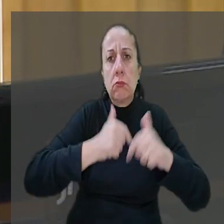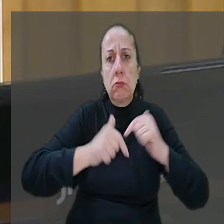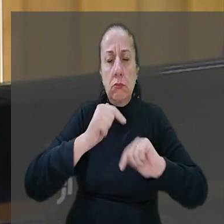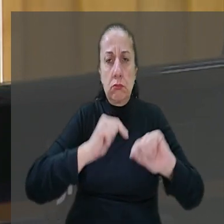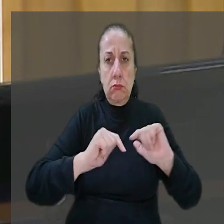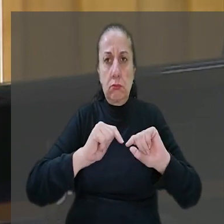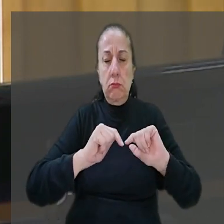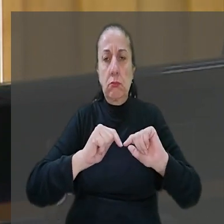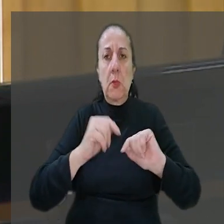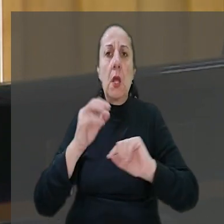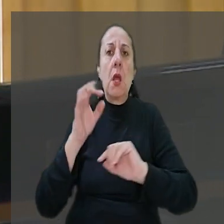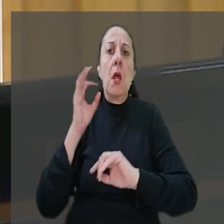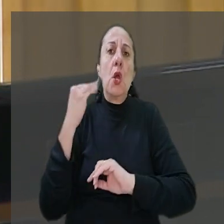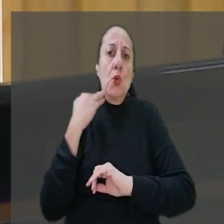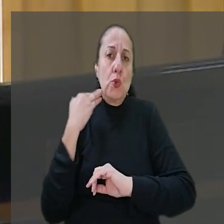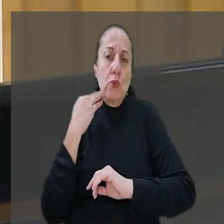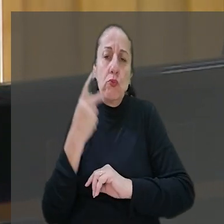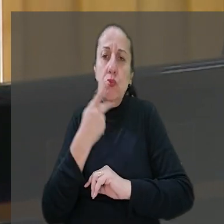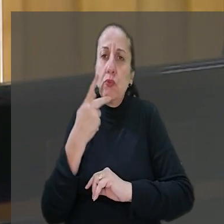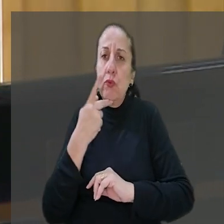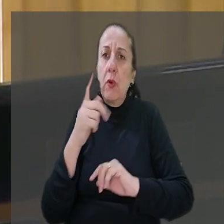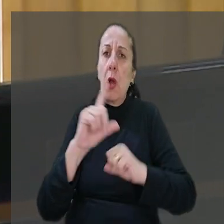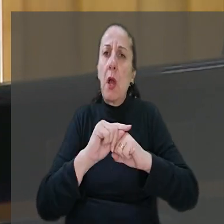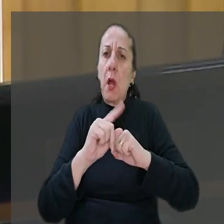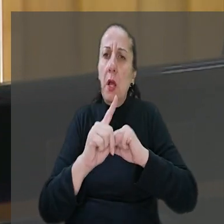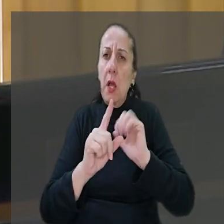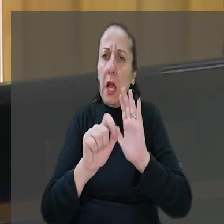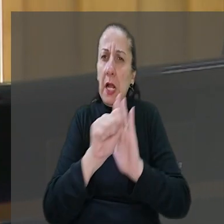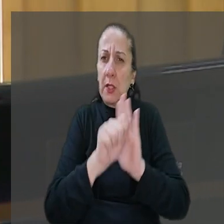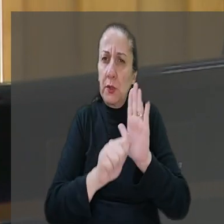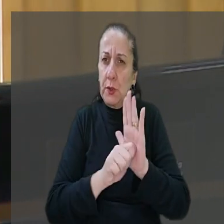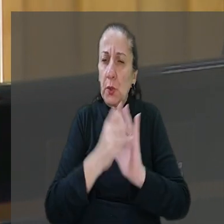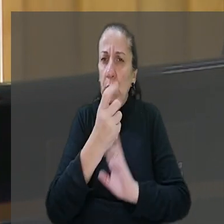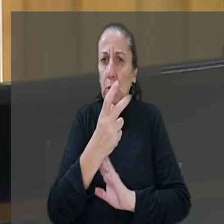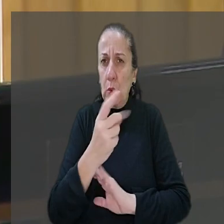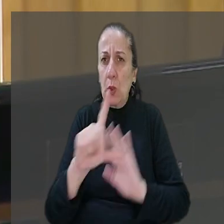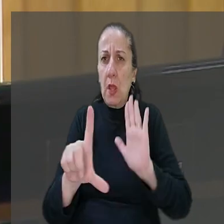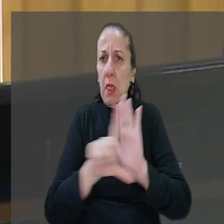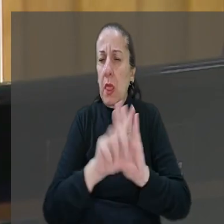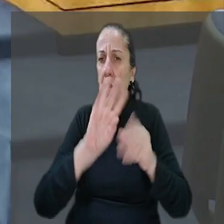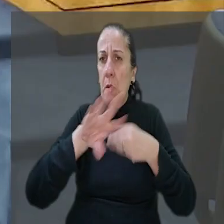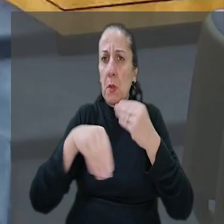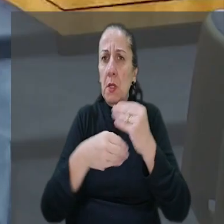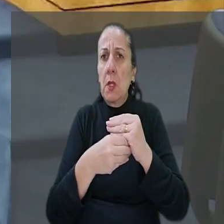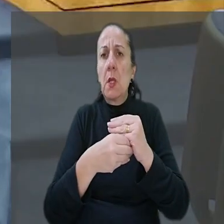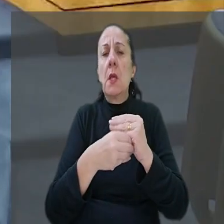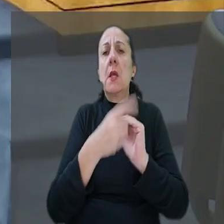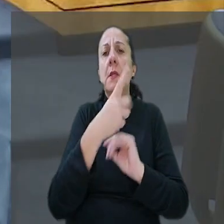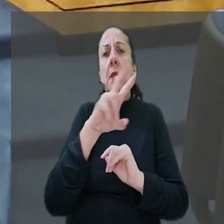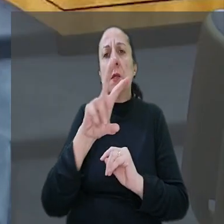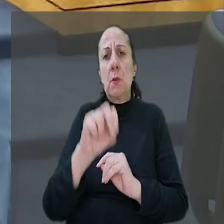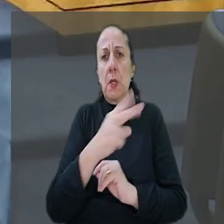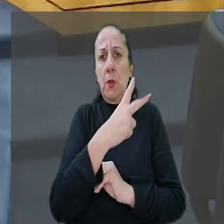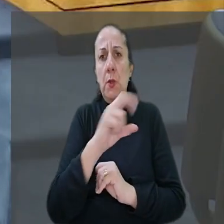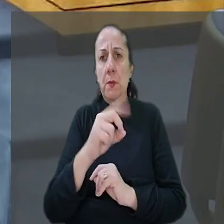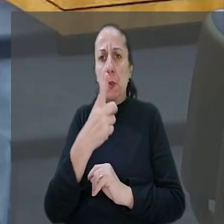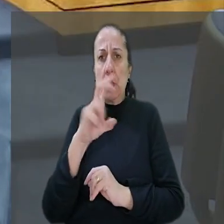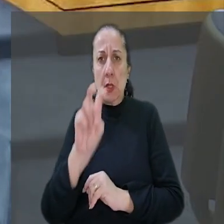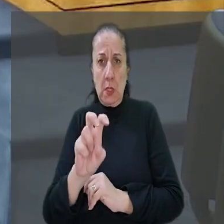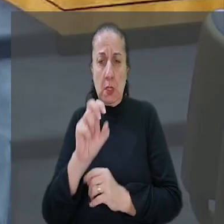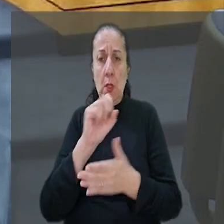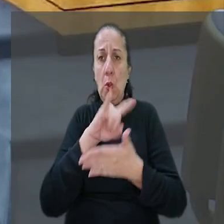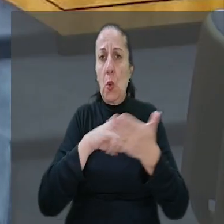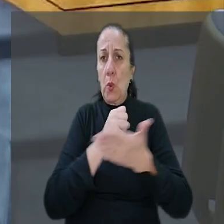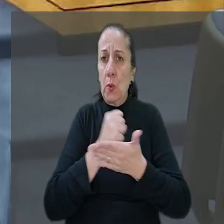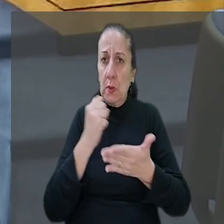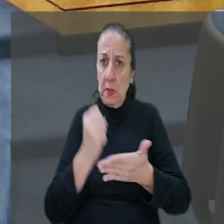de jornada. O desembargador citou o artigo 12 da Lei Complementar 150 de 2015, que dispõe sobre